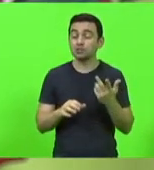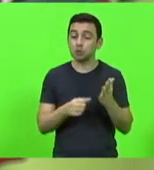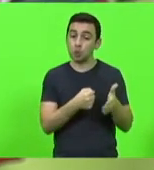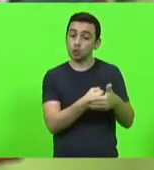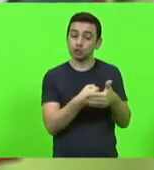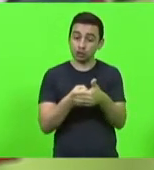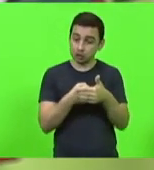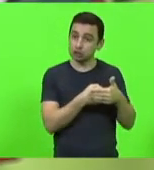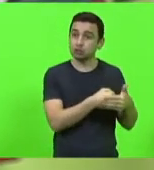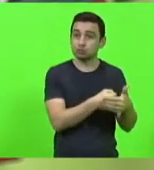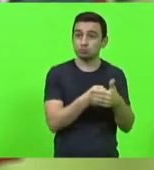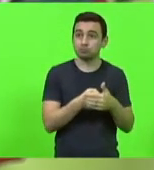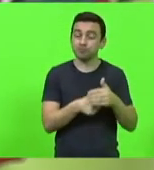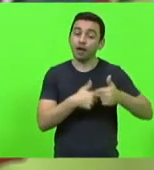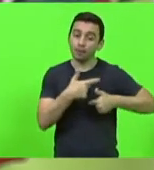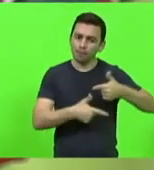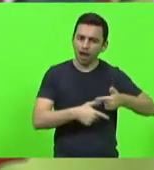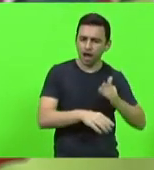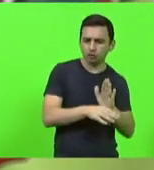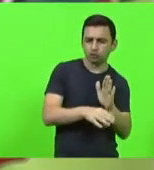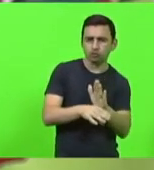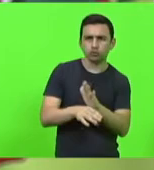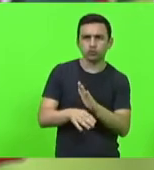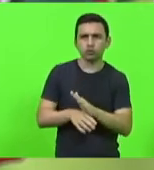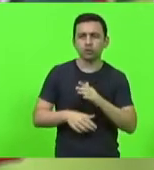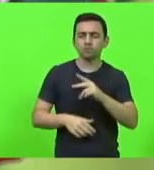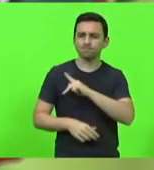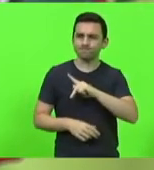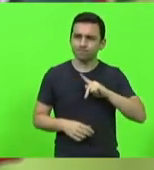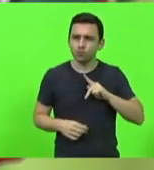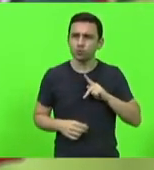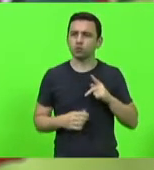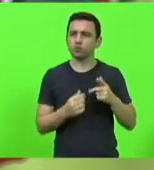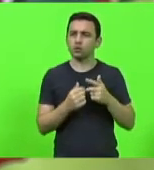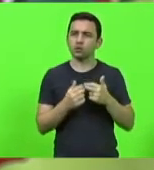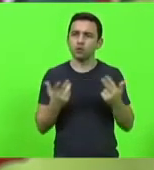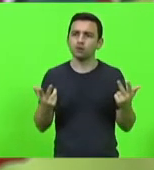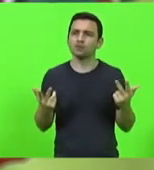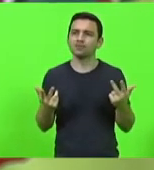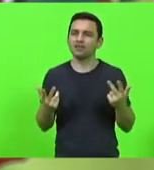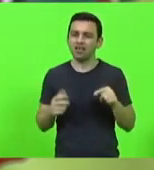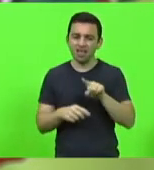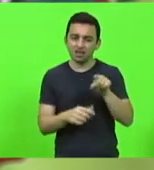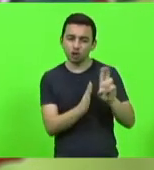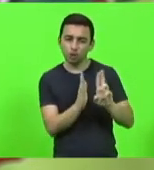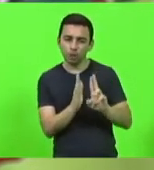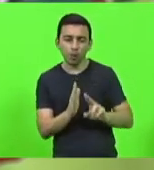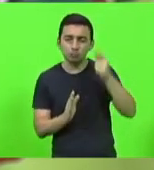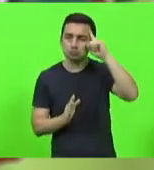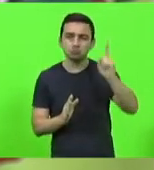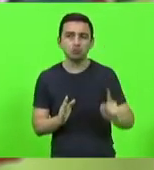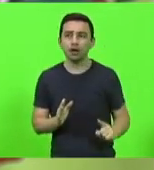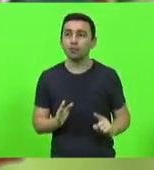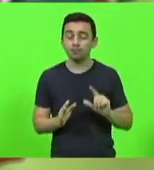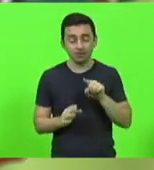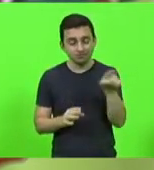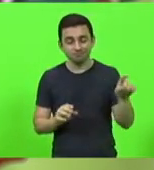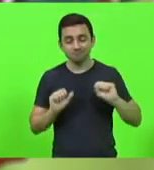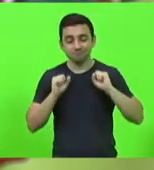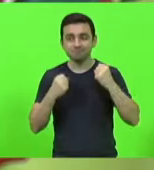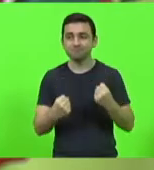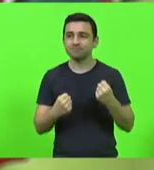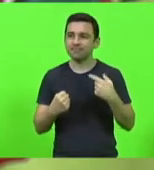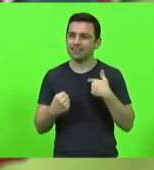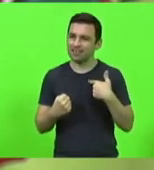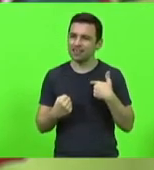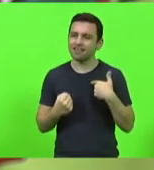que trabalham em favor do serviço público, das causas públicas, e que nem sempre são nominados, mas que hoje eu faço